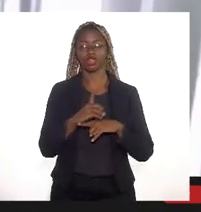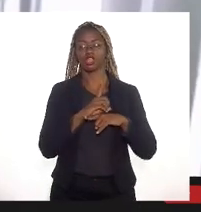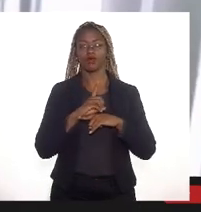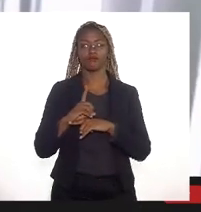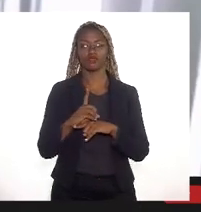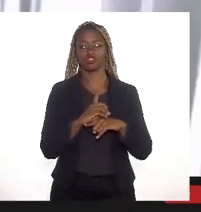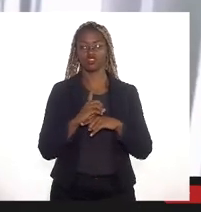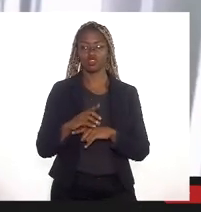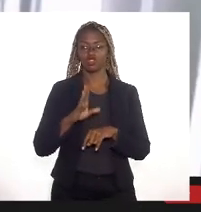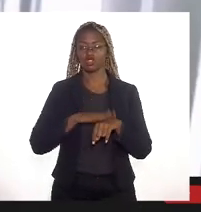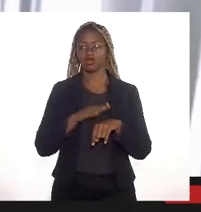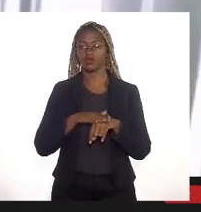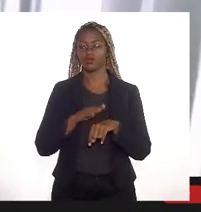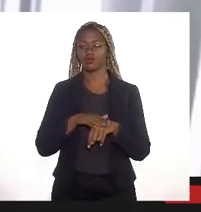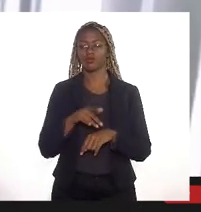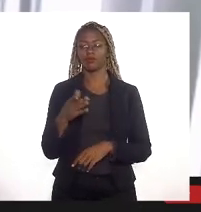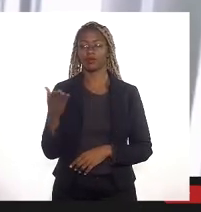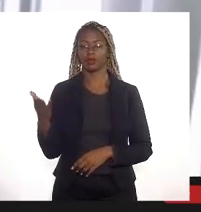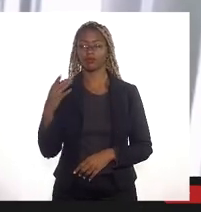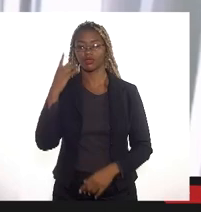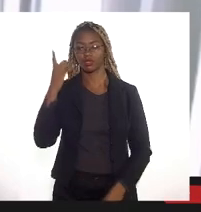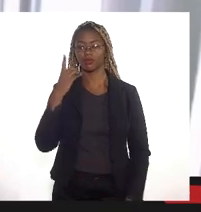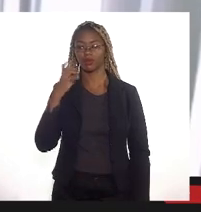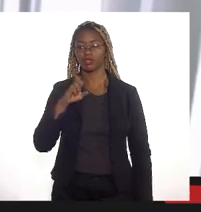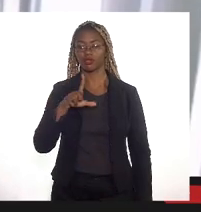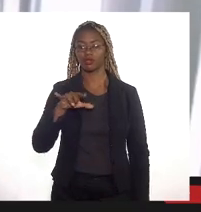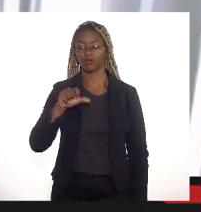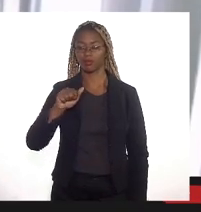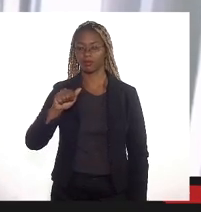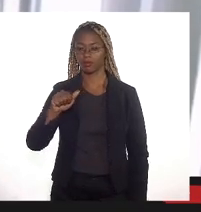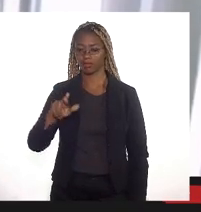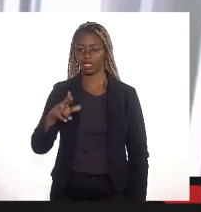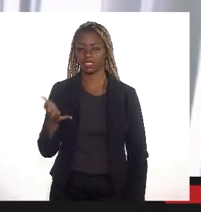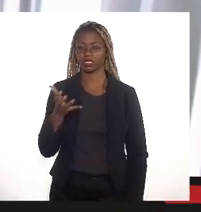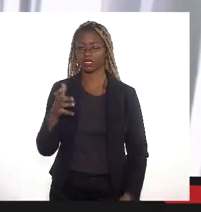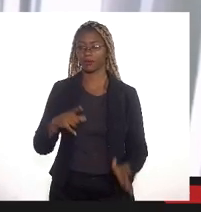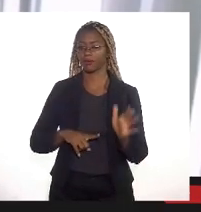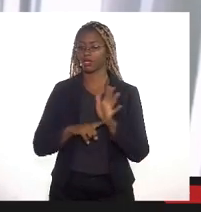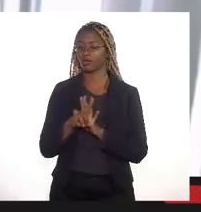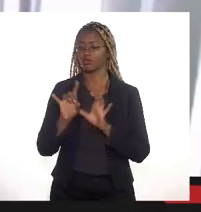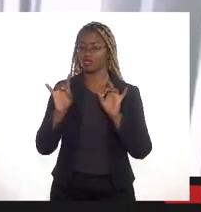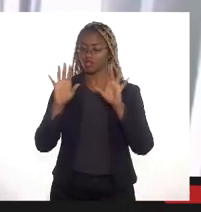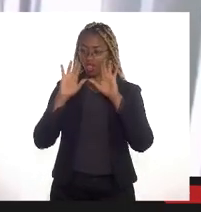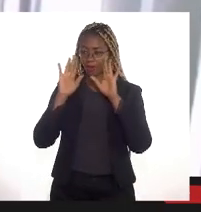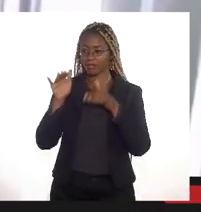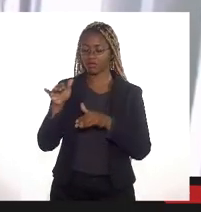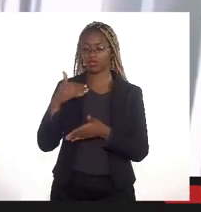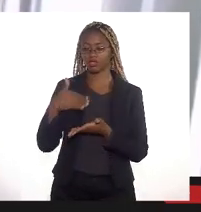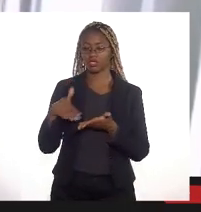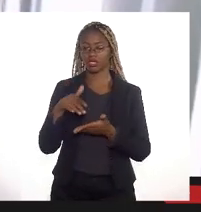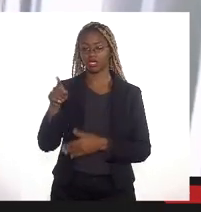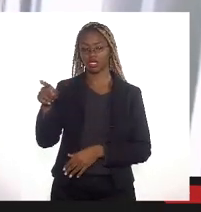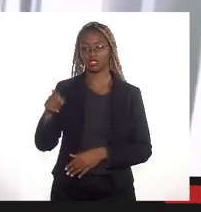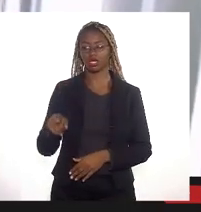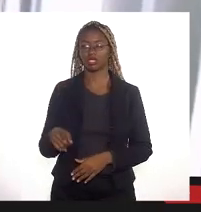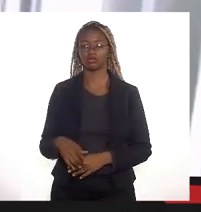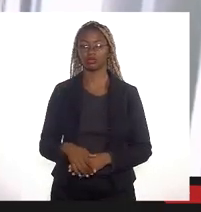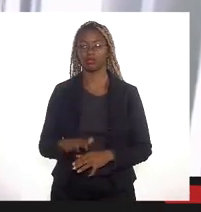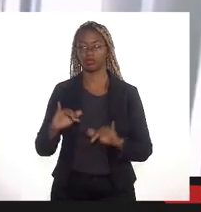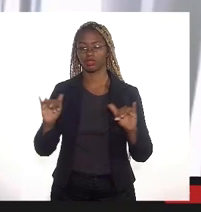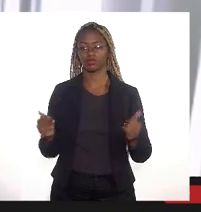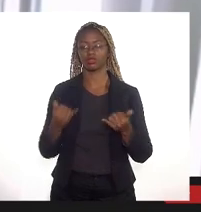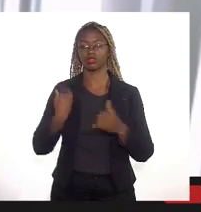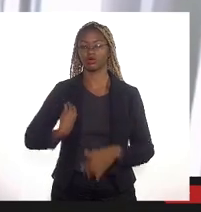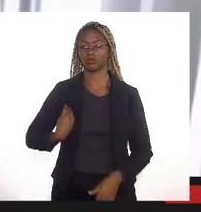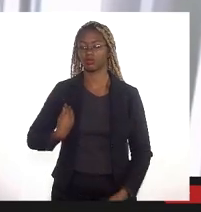e ao próprio deputado Eleomar se desejam fazer alguma pergunta específica ao secretário Leandro Guimarães aproveitando a